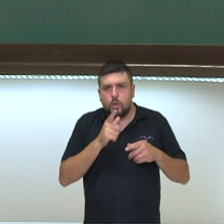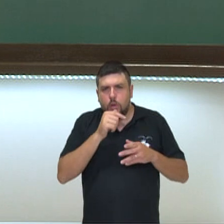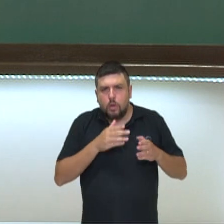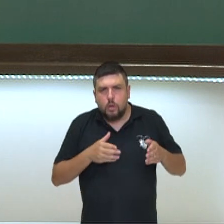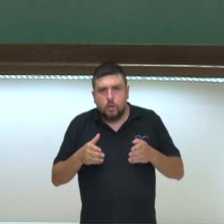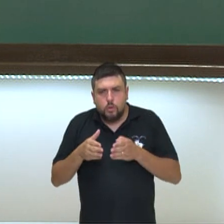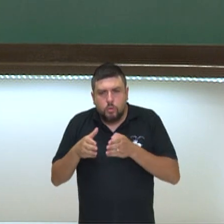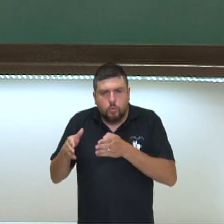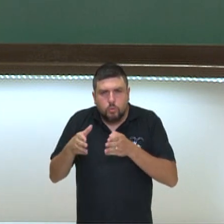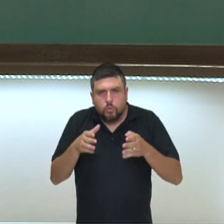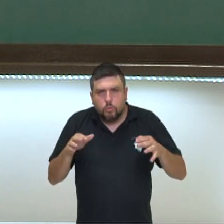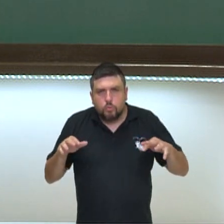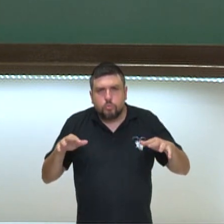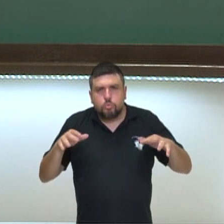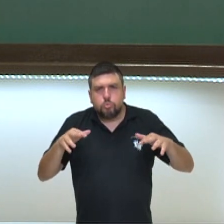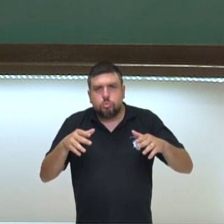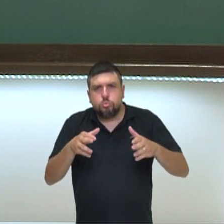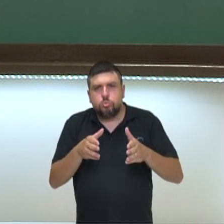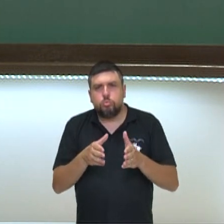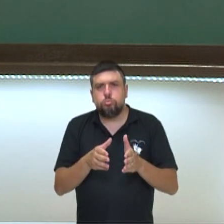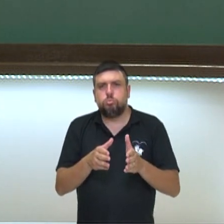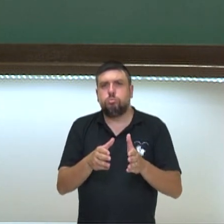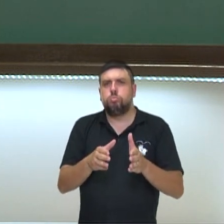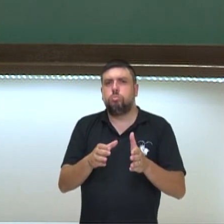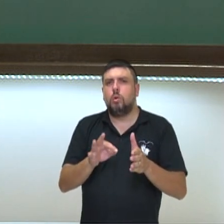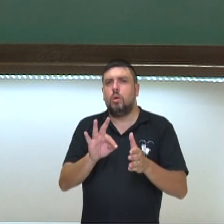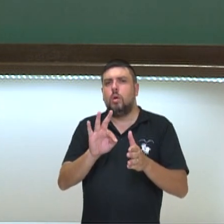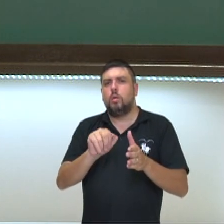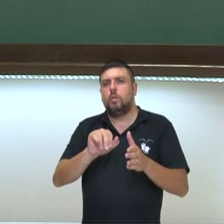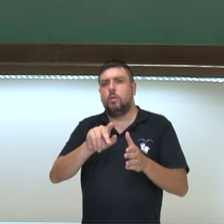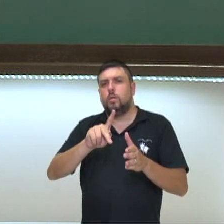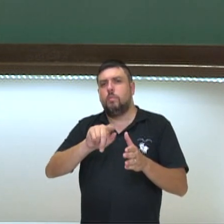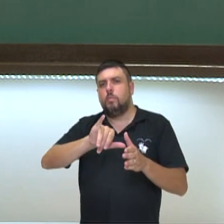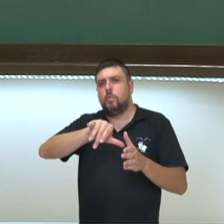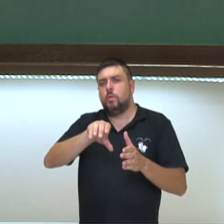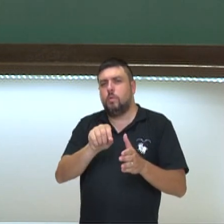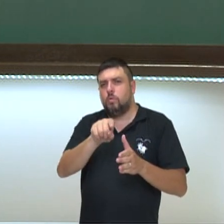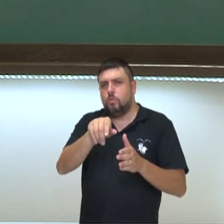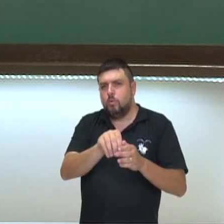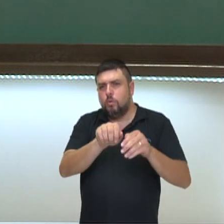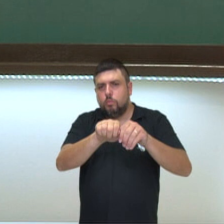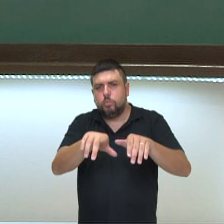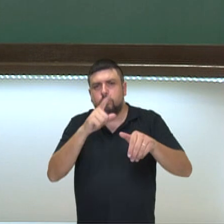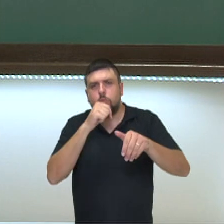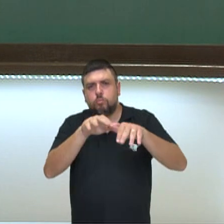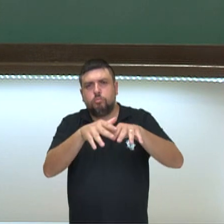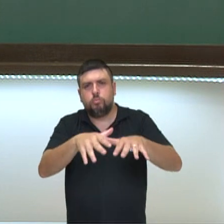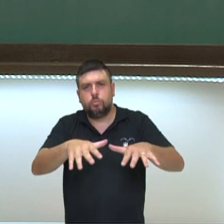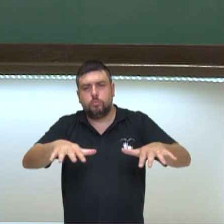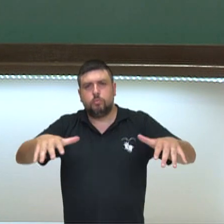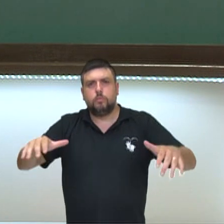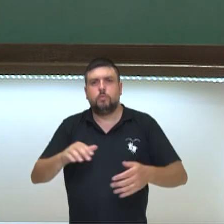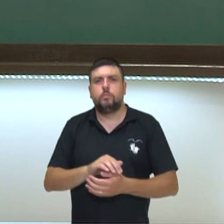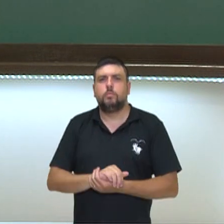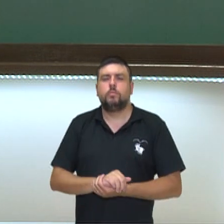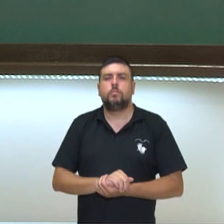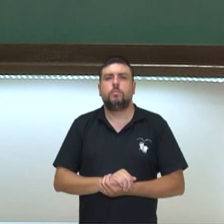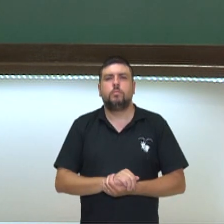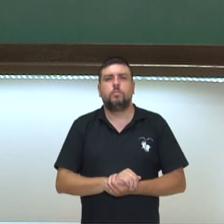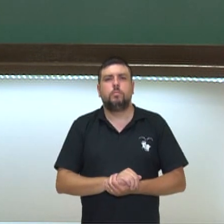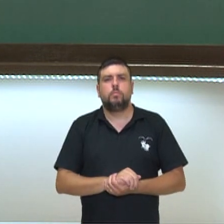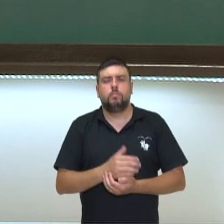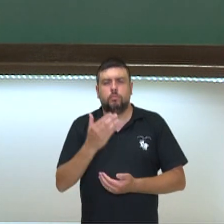Igarapé é um riozinho, Tapajó é um afluente do Amazona que vai para o oceano. Muito bem. Era uma vez, numa